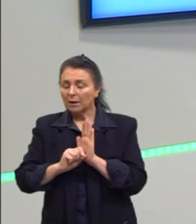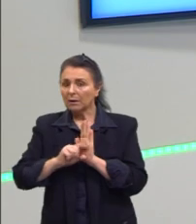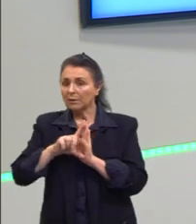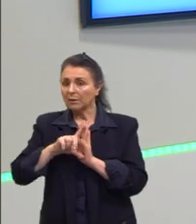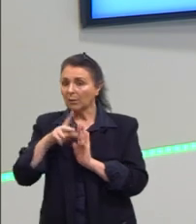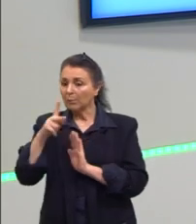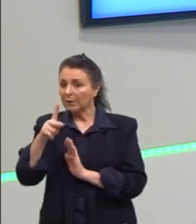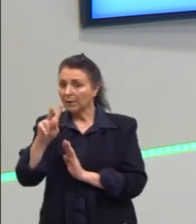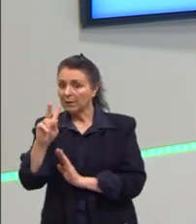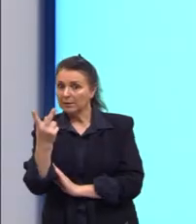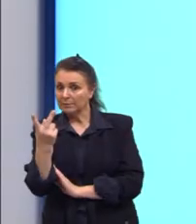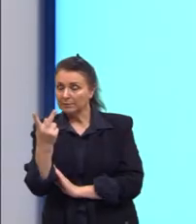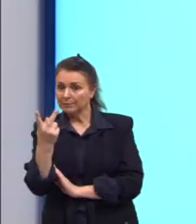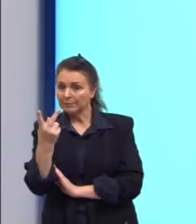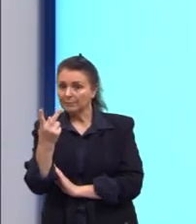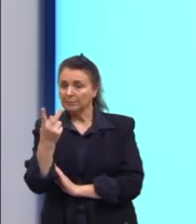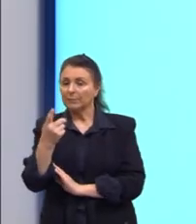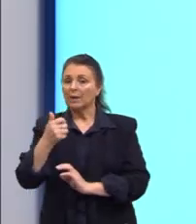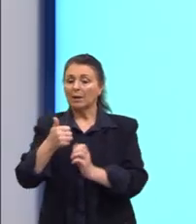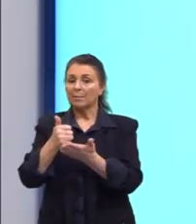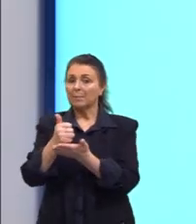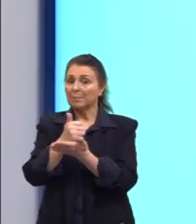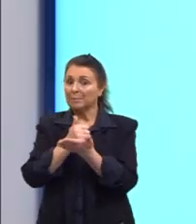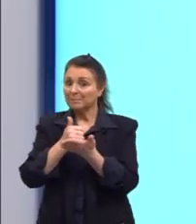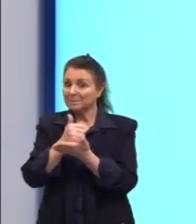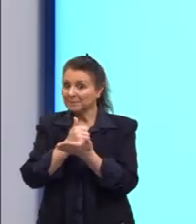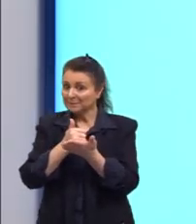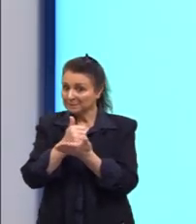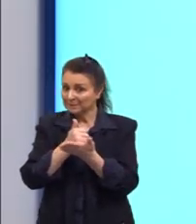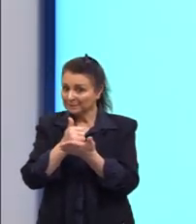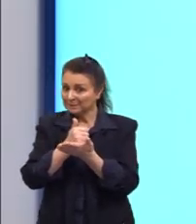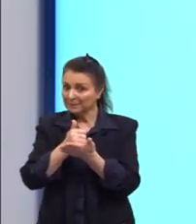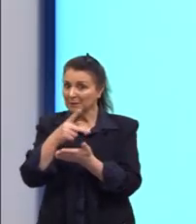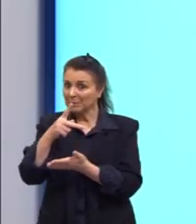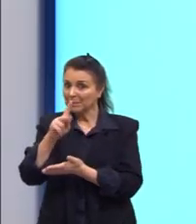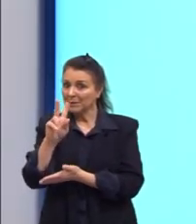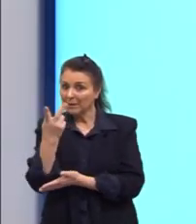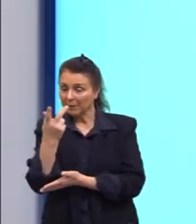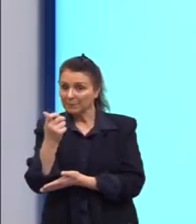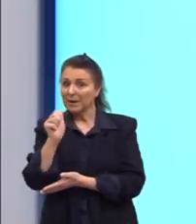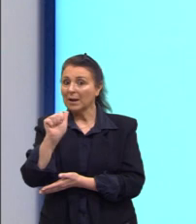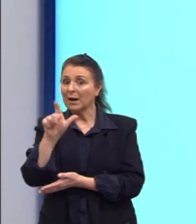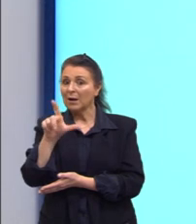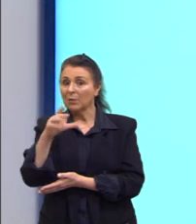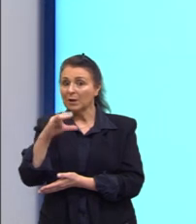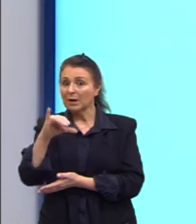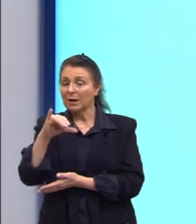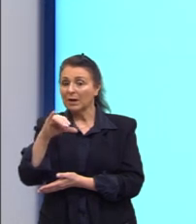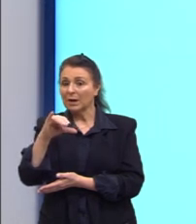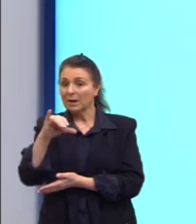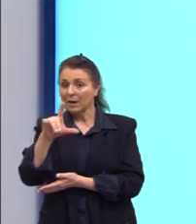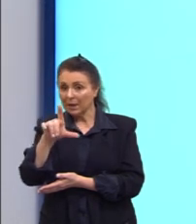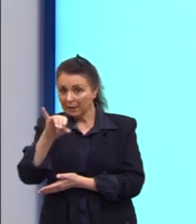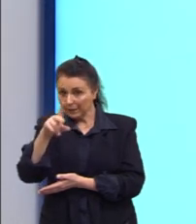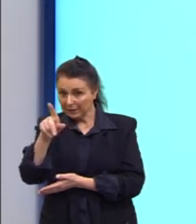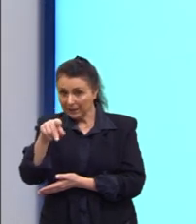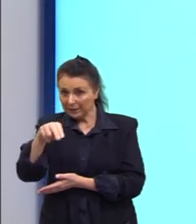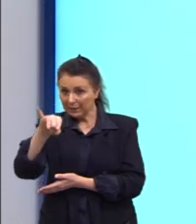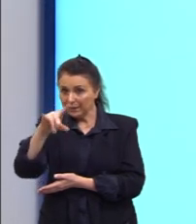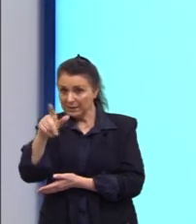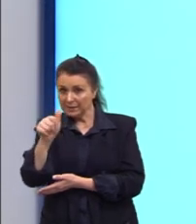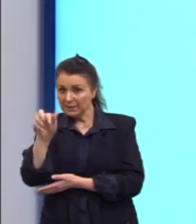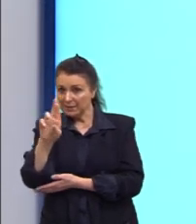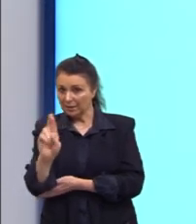o pH. Eu preciso basificar o meu pH. Alcalinizar o meu solo. Deixar ele com o pH mais